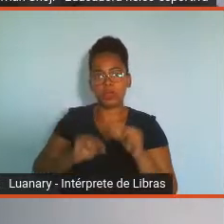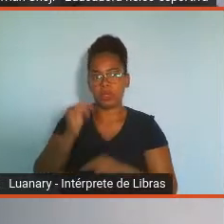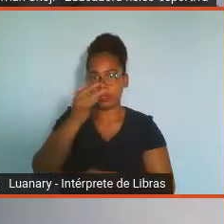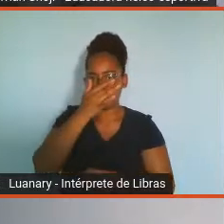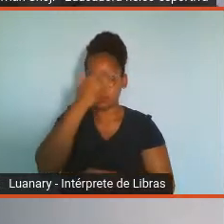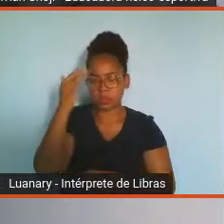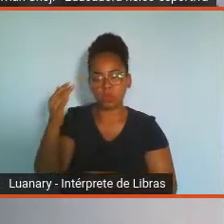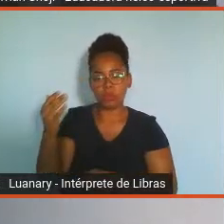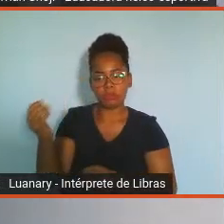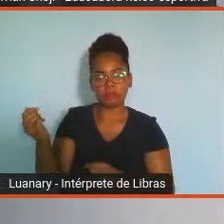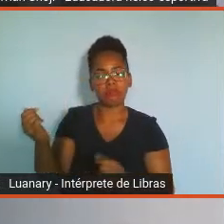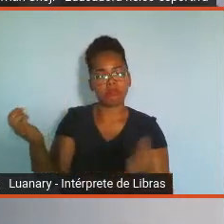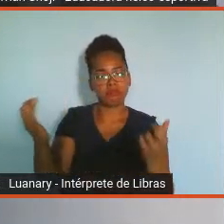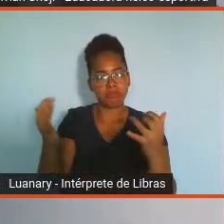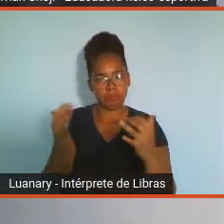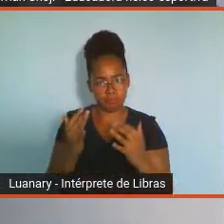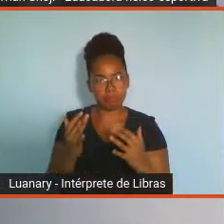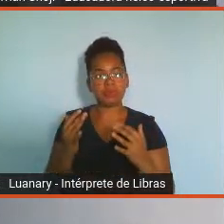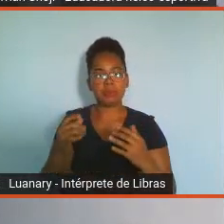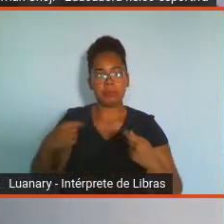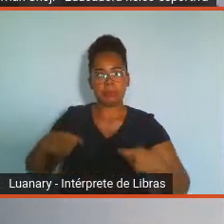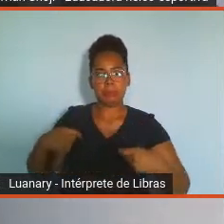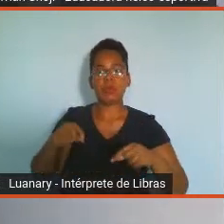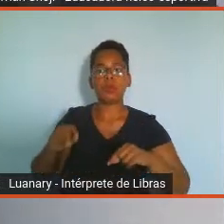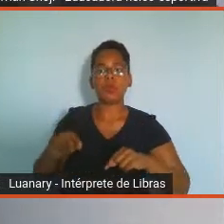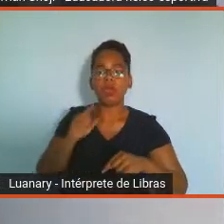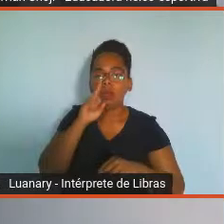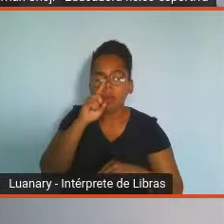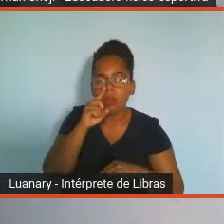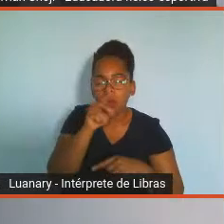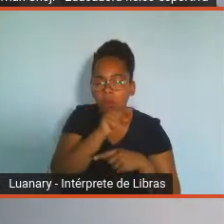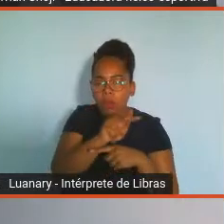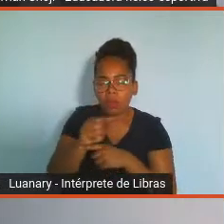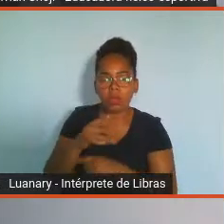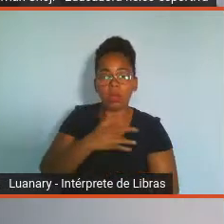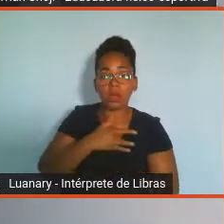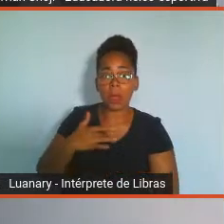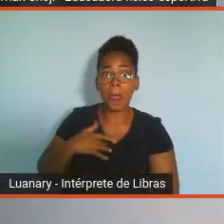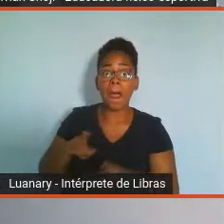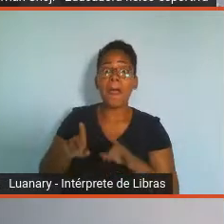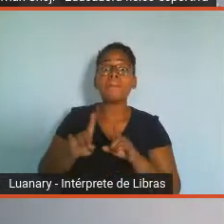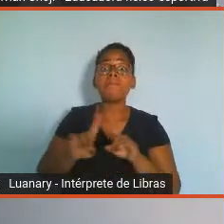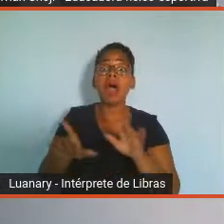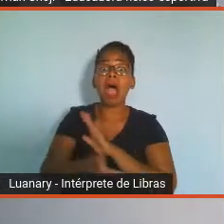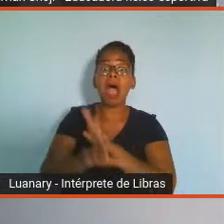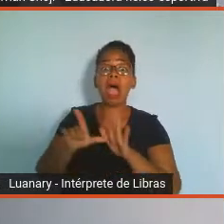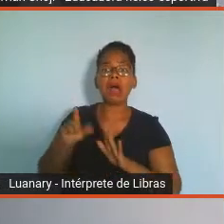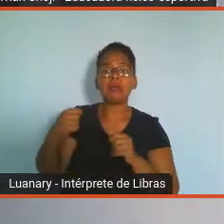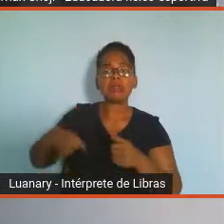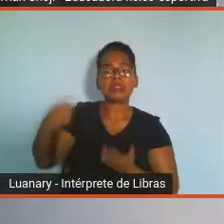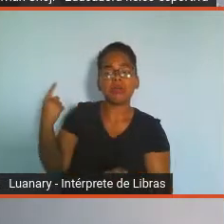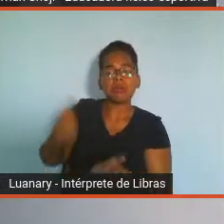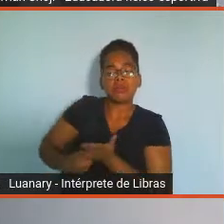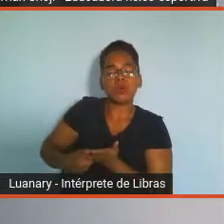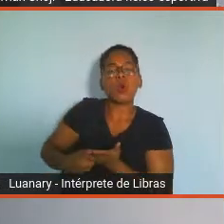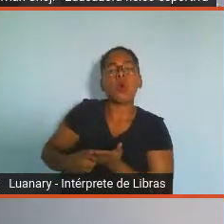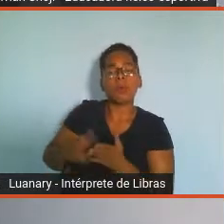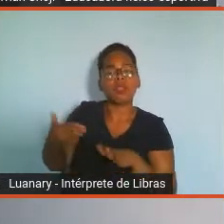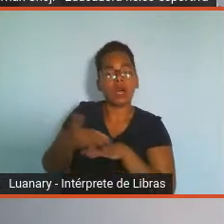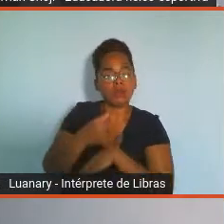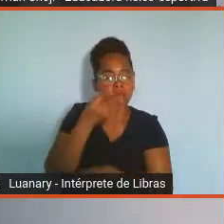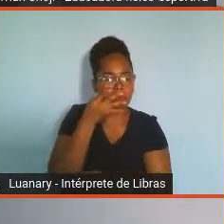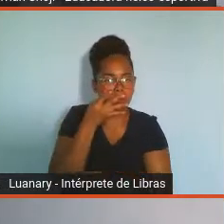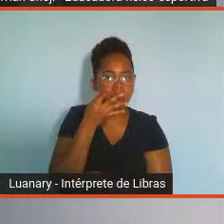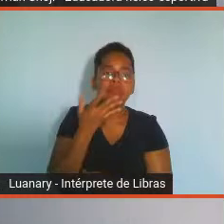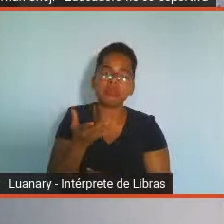somente com agendamento prévio, ok? Todas as credenciais com data de validade entre fevereiro de 2020 e fevereiro de